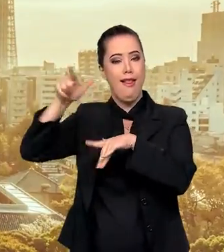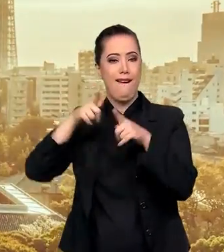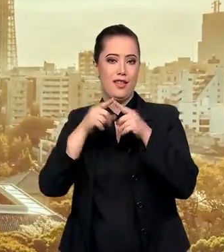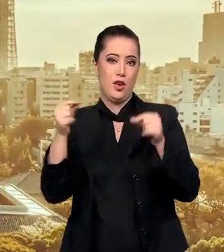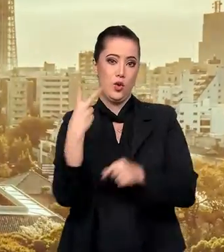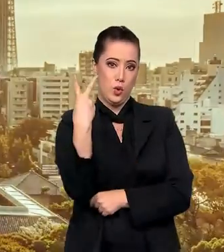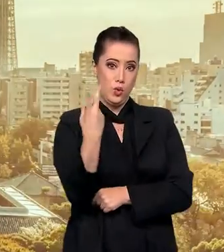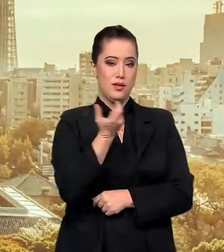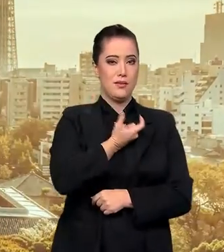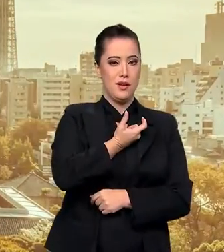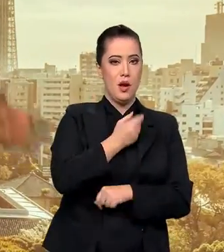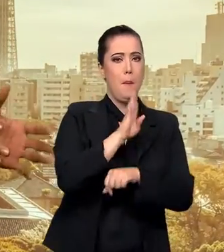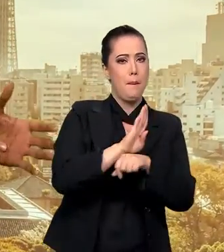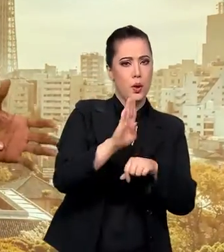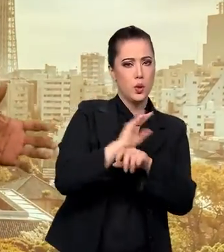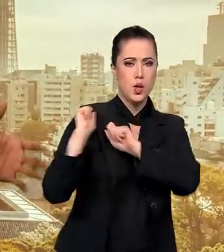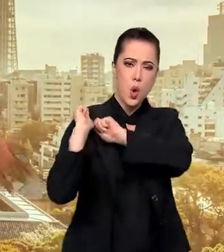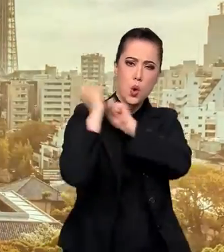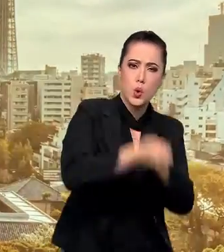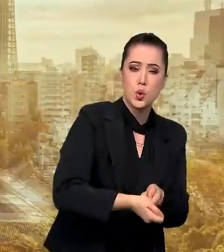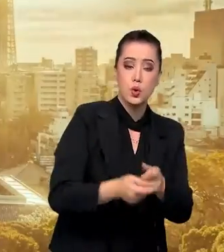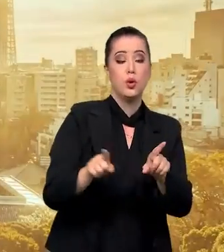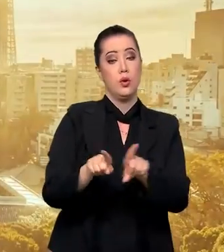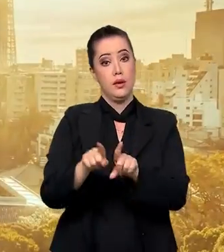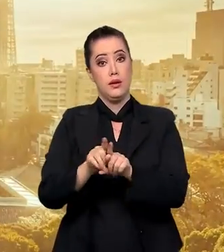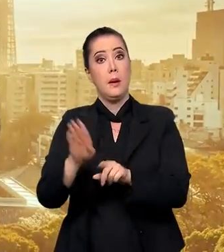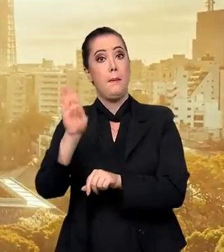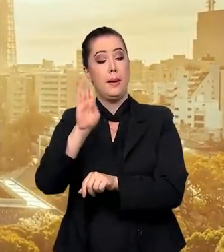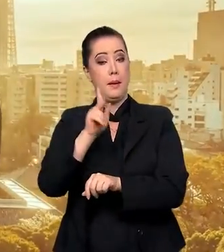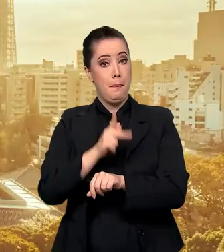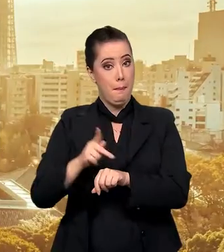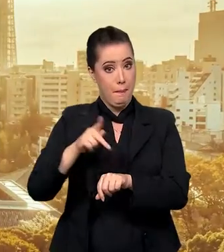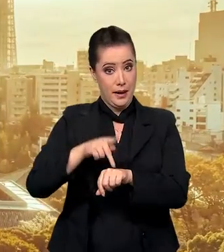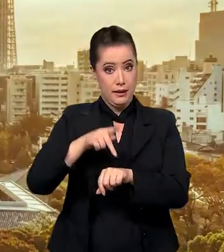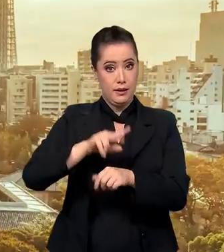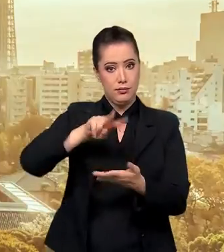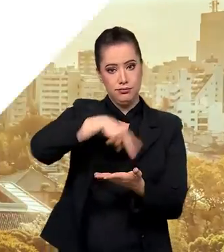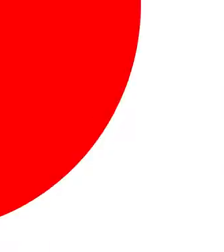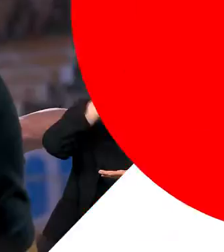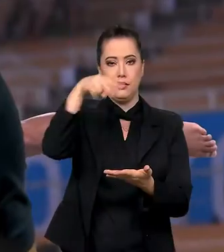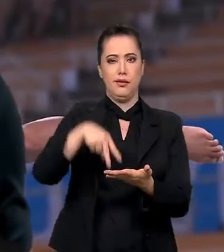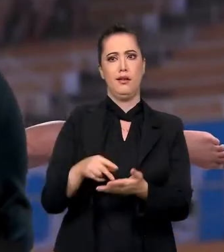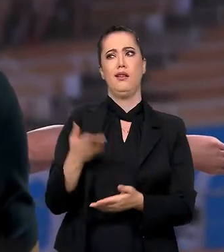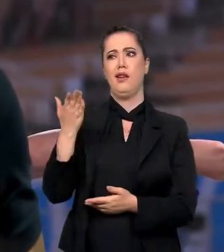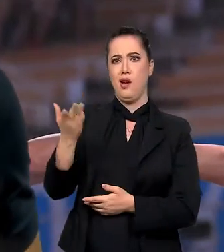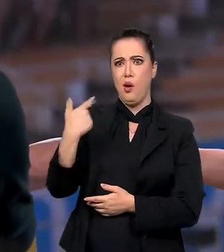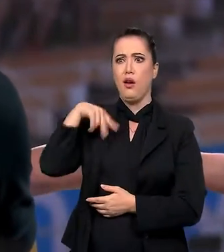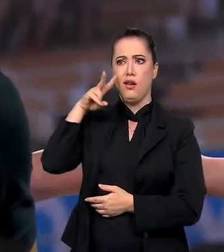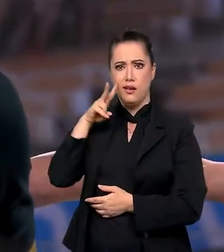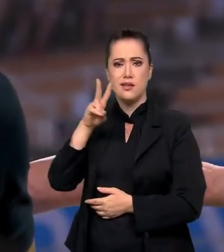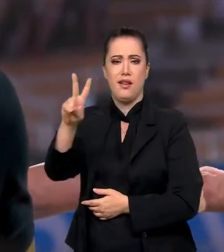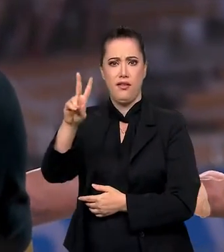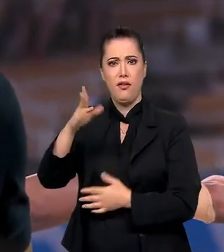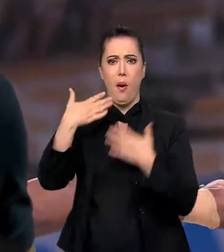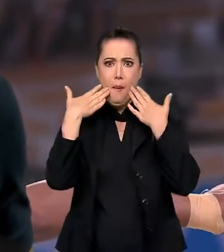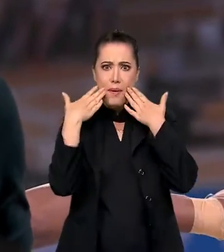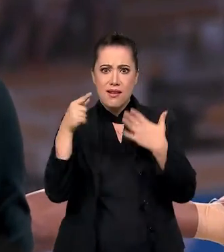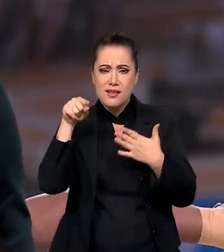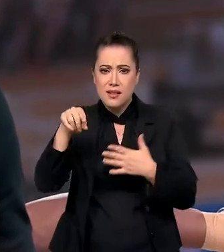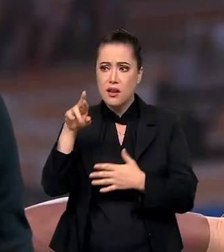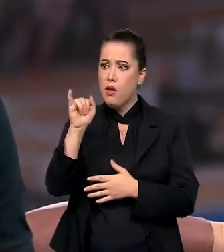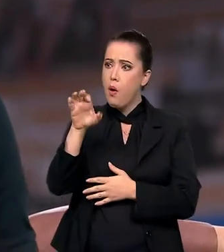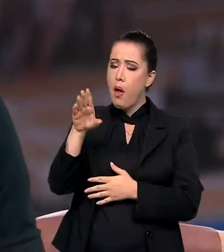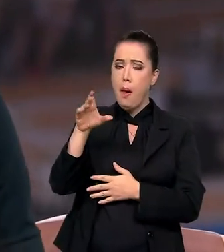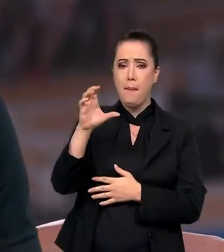Foram duas medalhas, bronze no judô e prata na ginástica olímpica. Cara, sério, o que que foi aquela